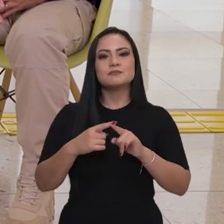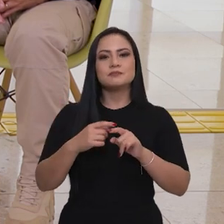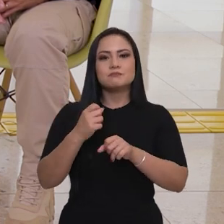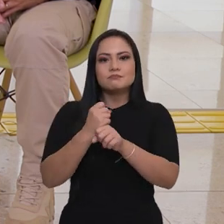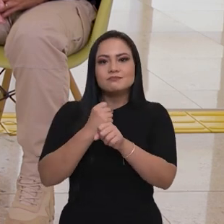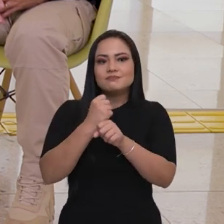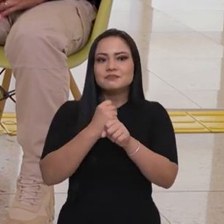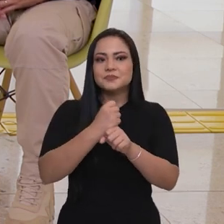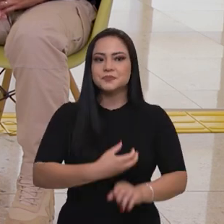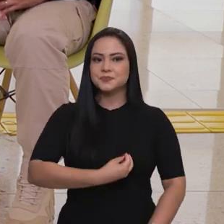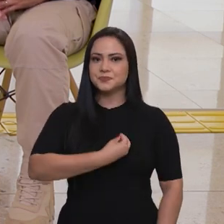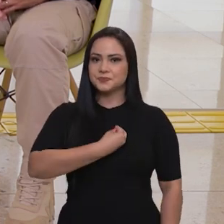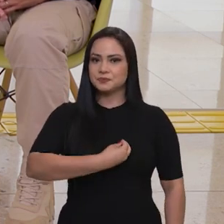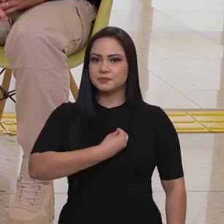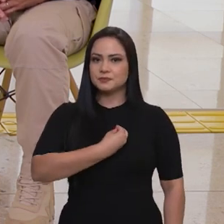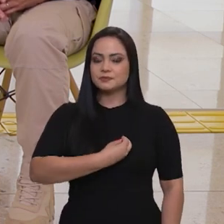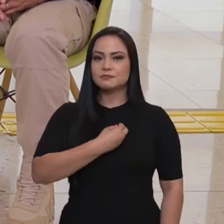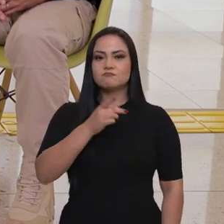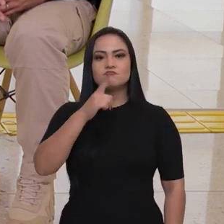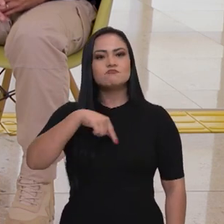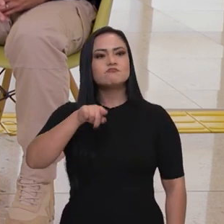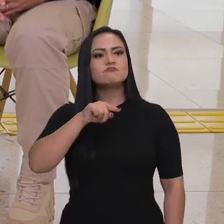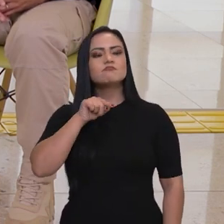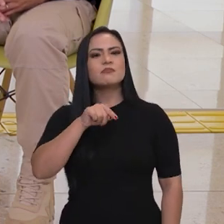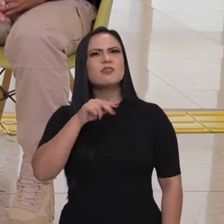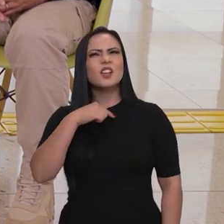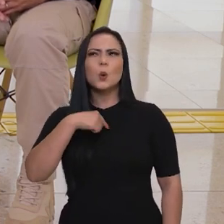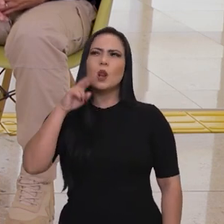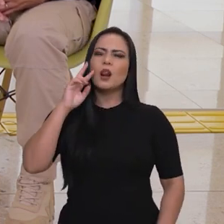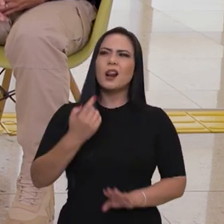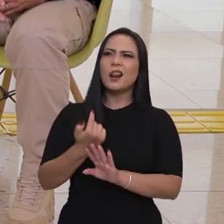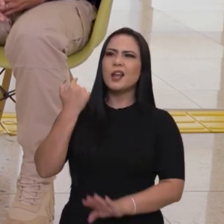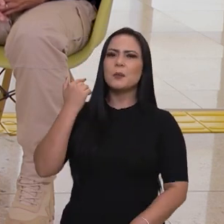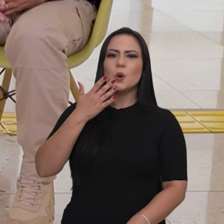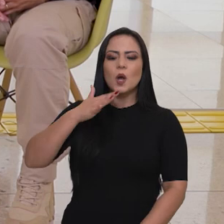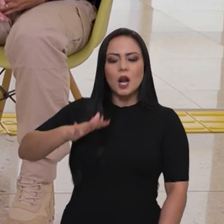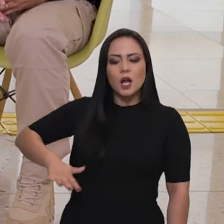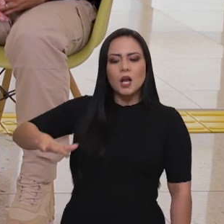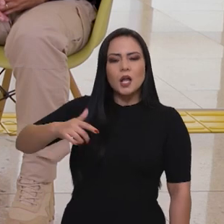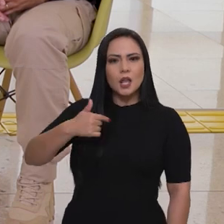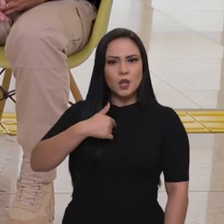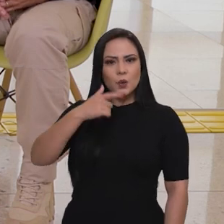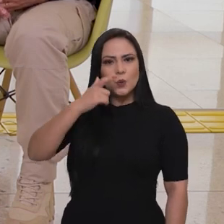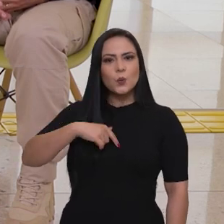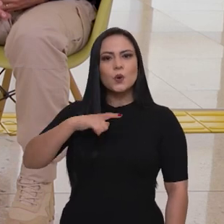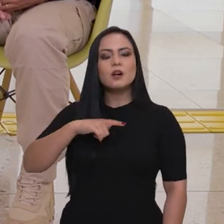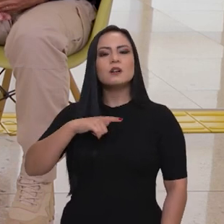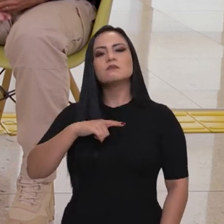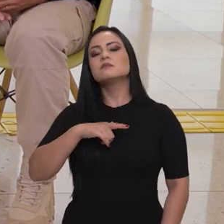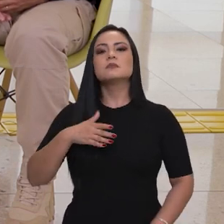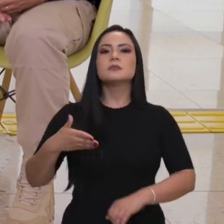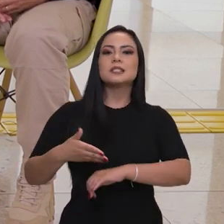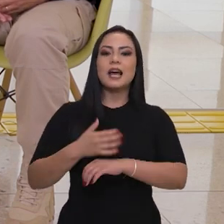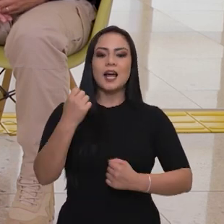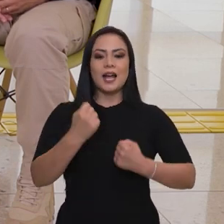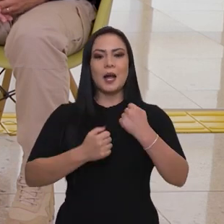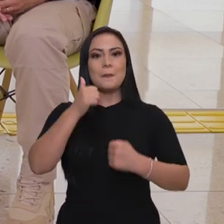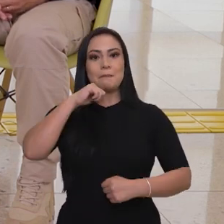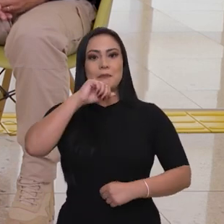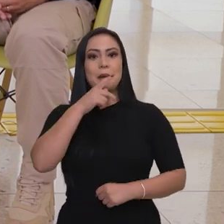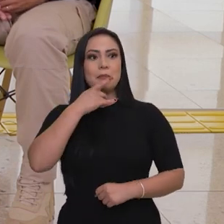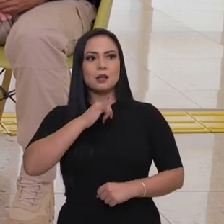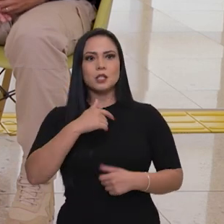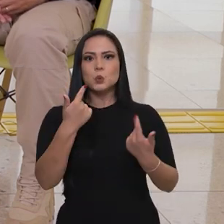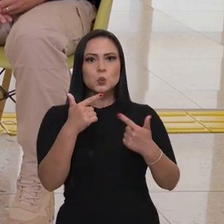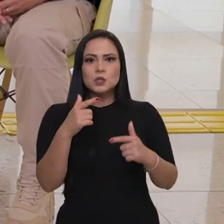E você, eu lembro quando eu era criança, que a gente rodava nos carros dos pais sem cinto de segurança. Sem sem cadeirinha